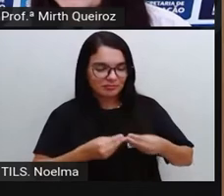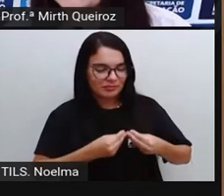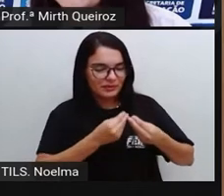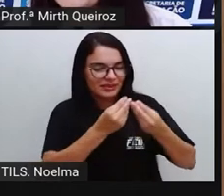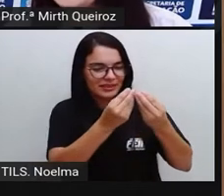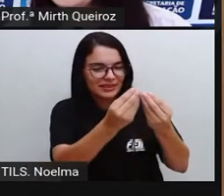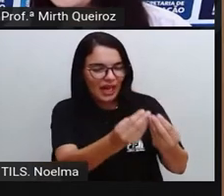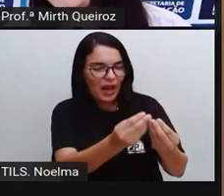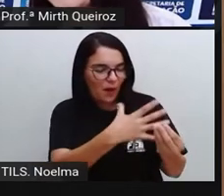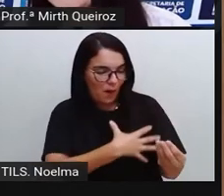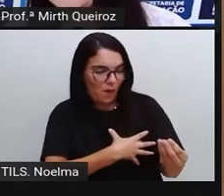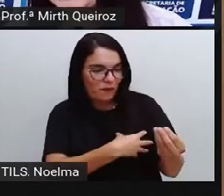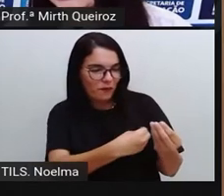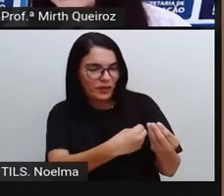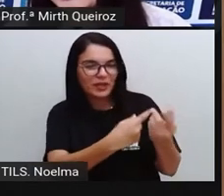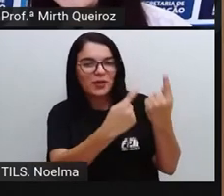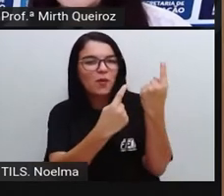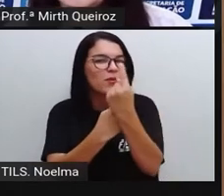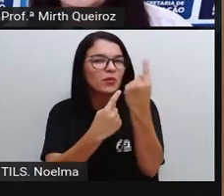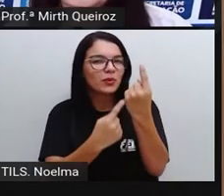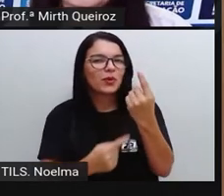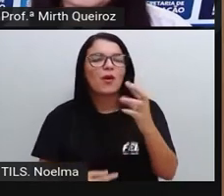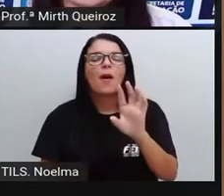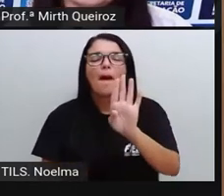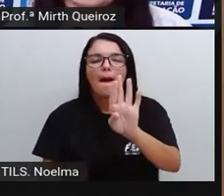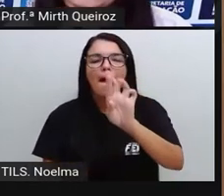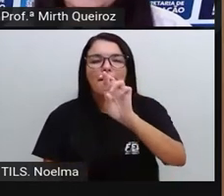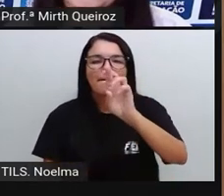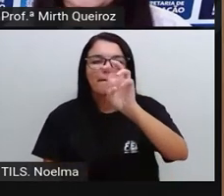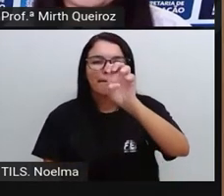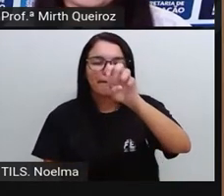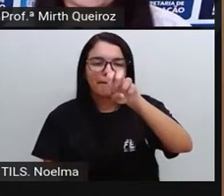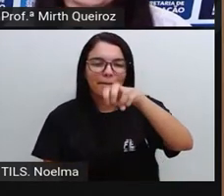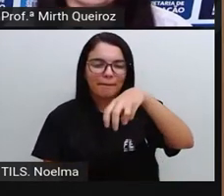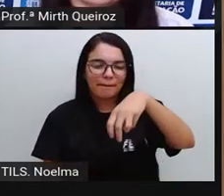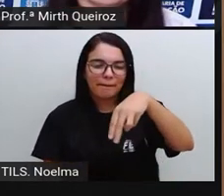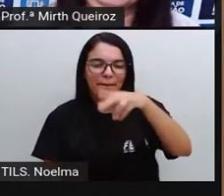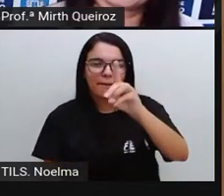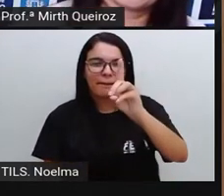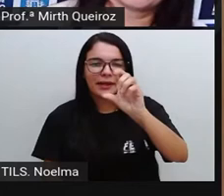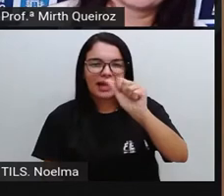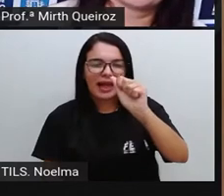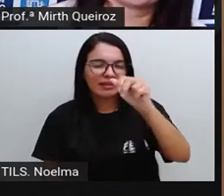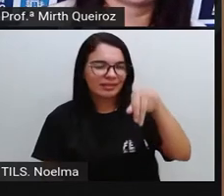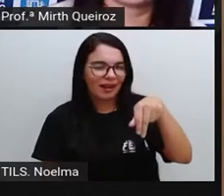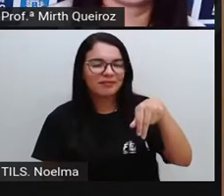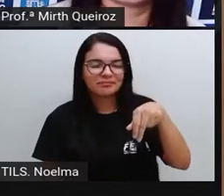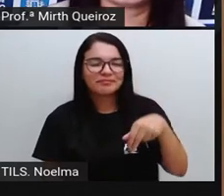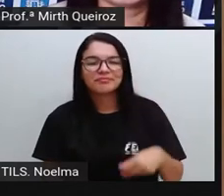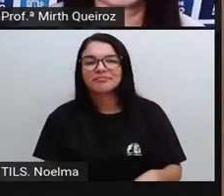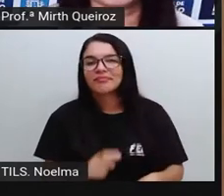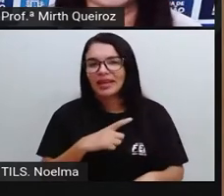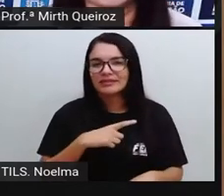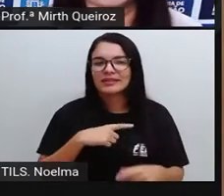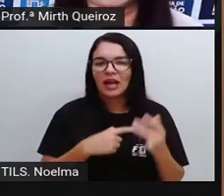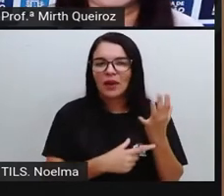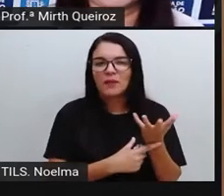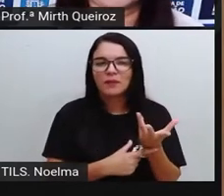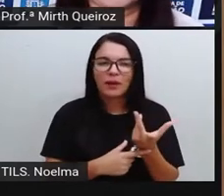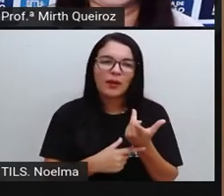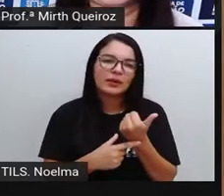de Romero, o Brenda Brito, né? E que é tido com a artista